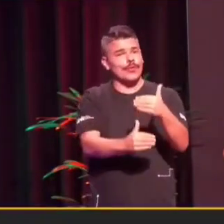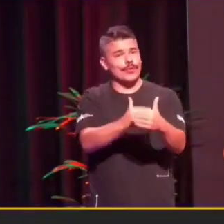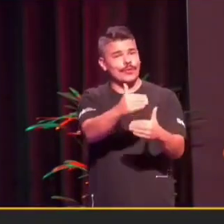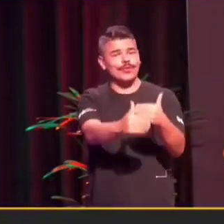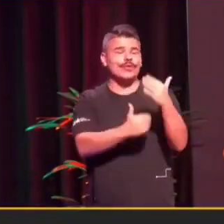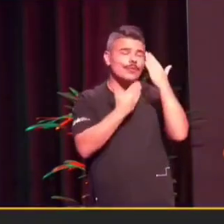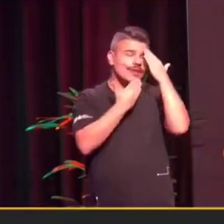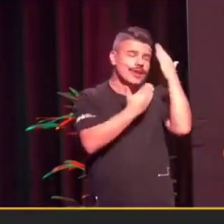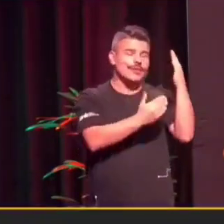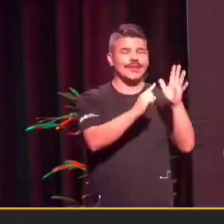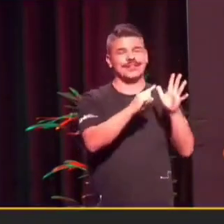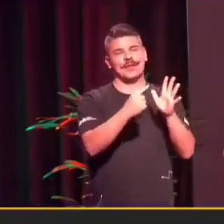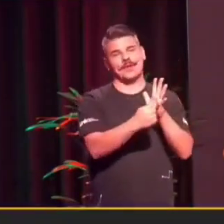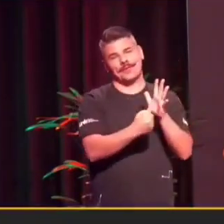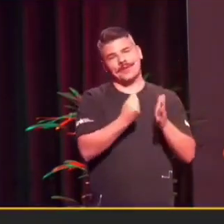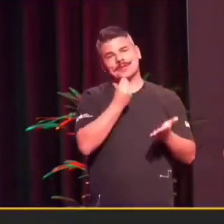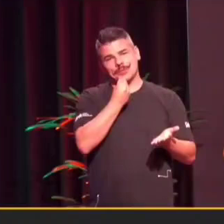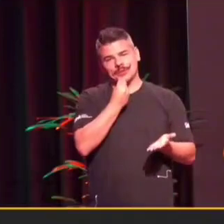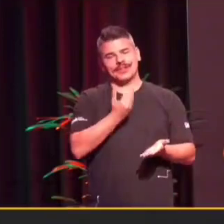pela oportunidade.